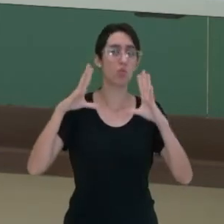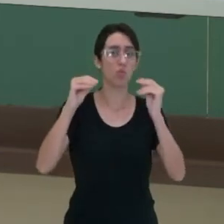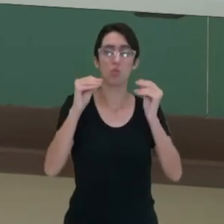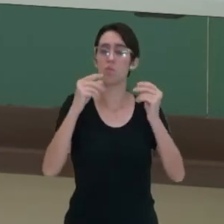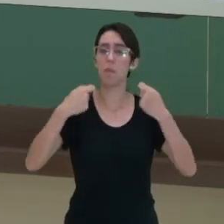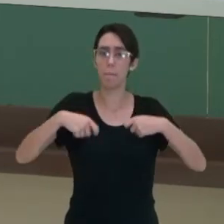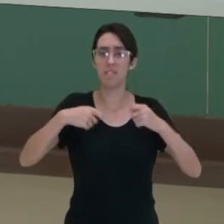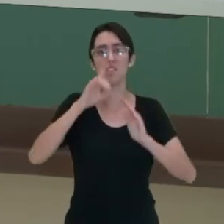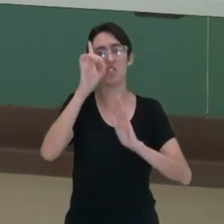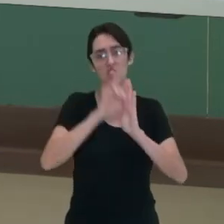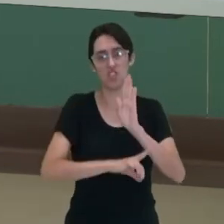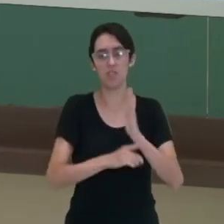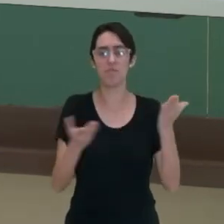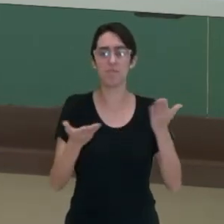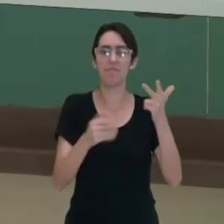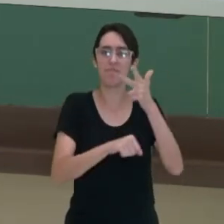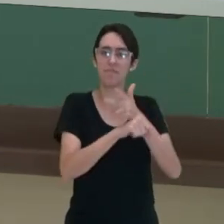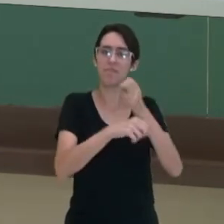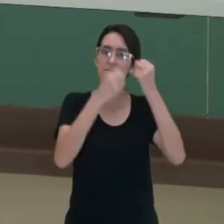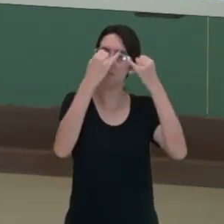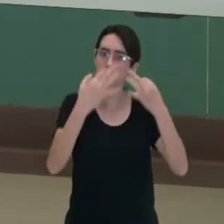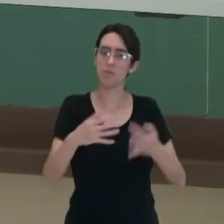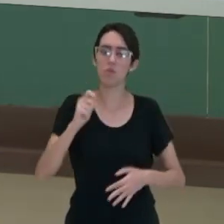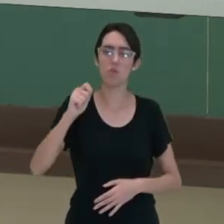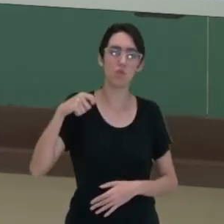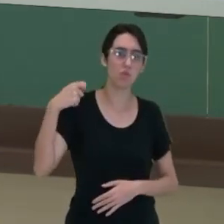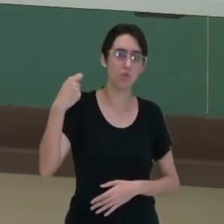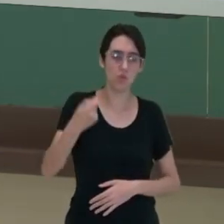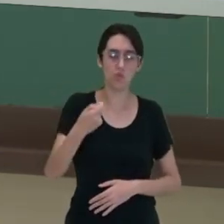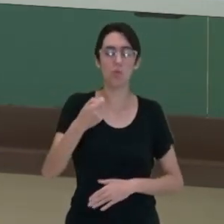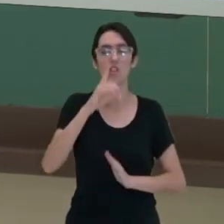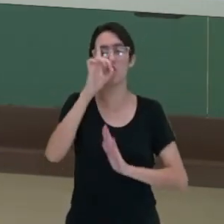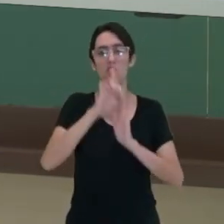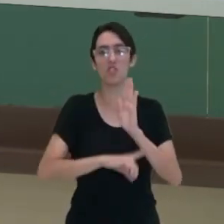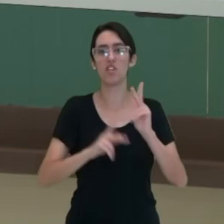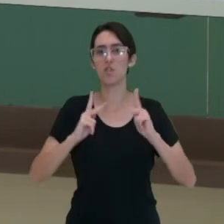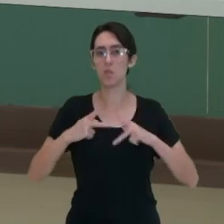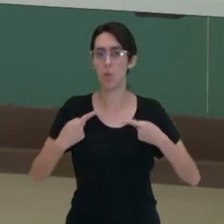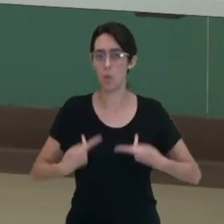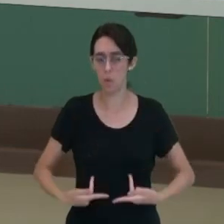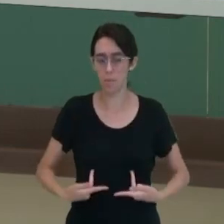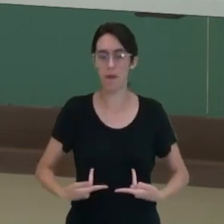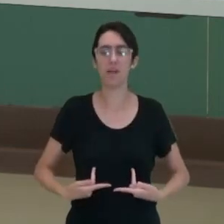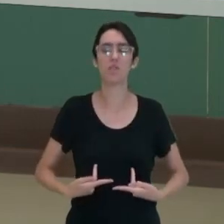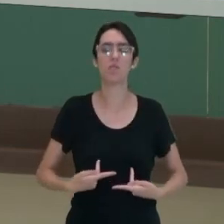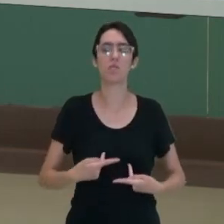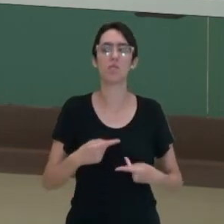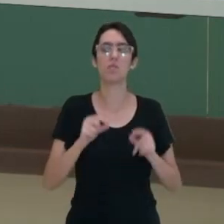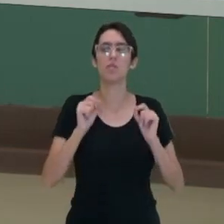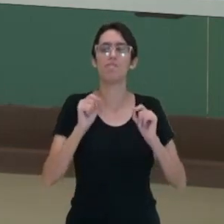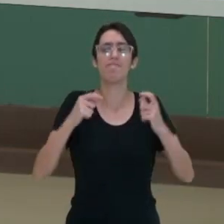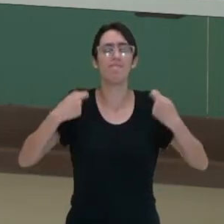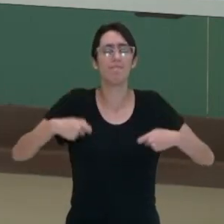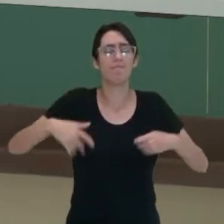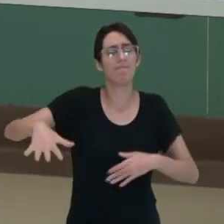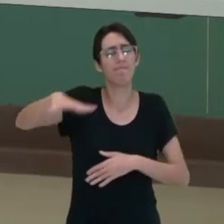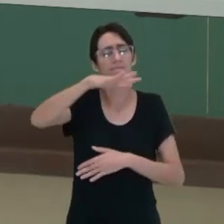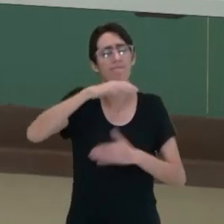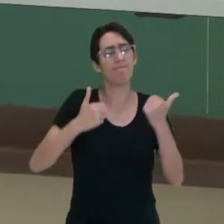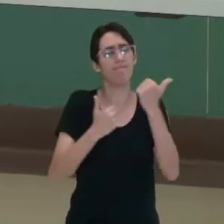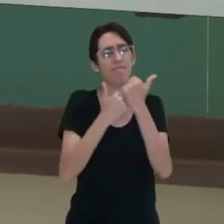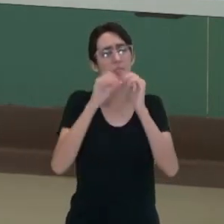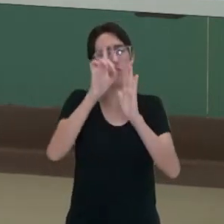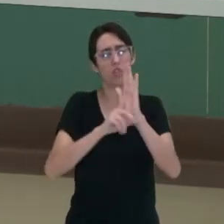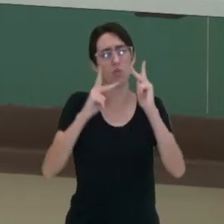exceção. Então, neste vídeo, nós falamos sobre os direitos humanos, a necessidade da sua defesa.